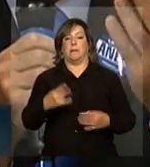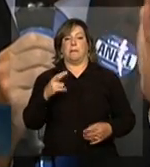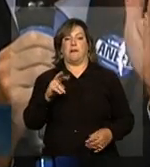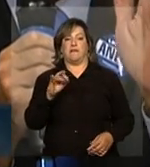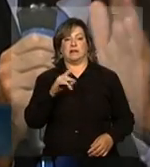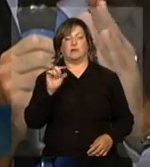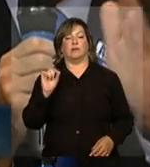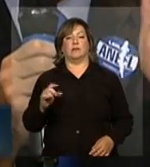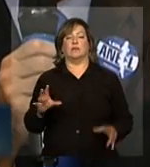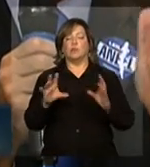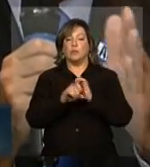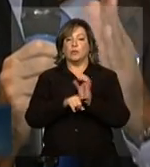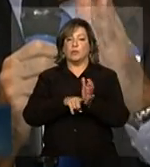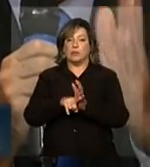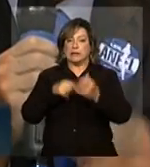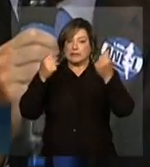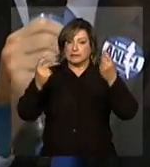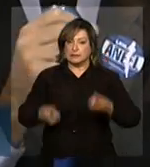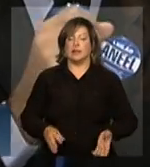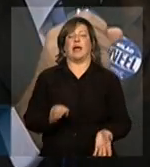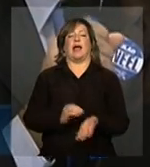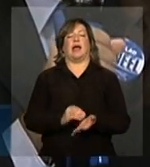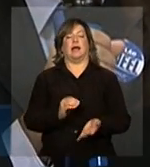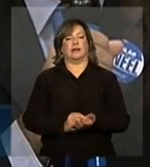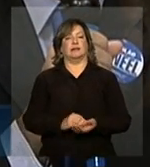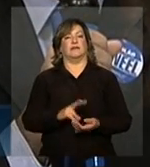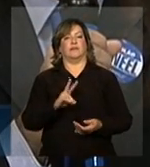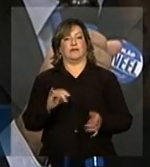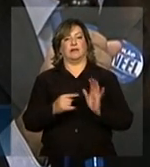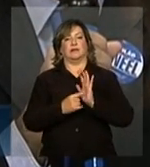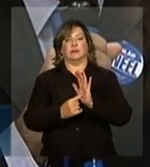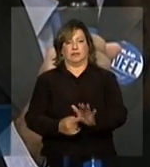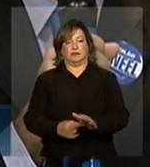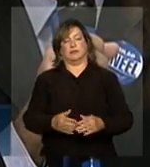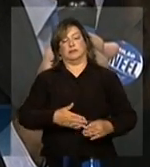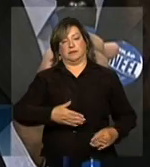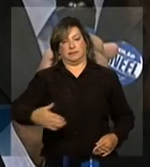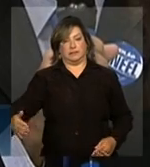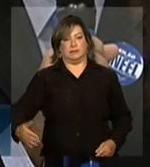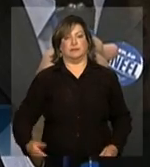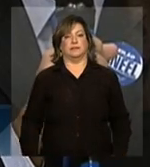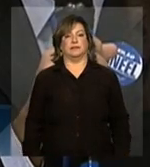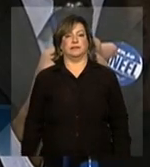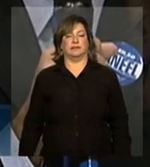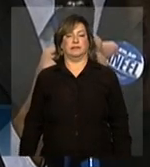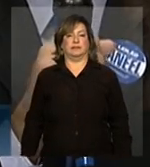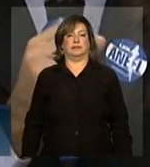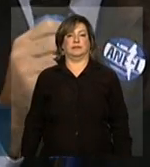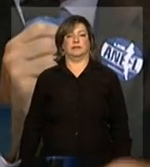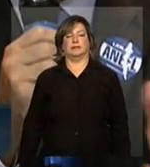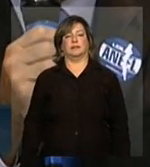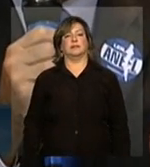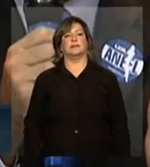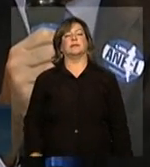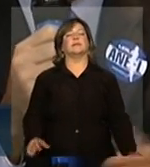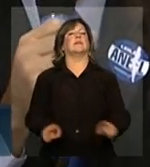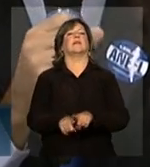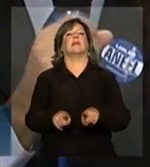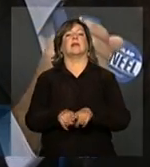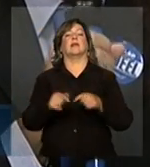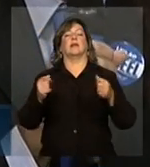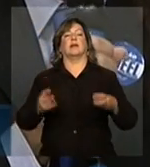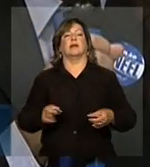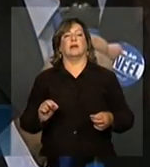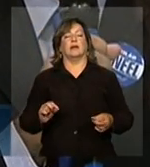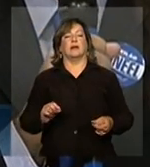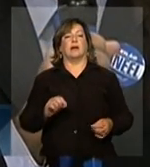programação detalhada ainda vai ser mais para frente que vão ser indefinidas. Detalhado, já definido,